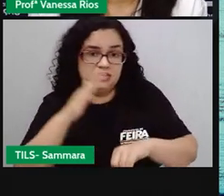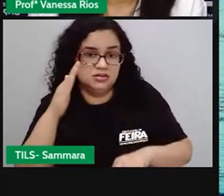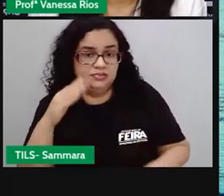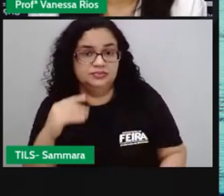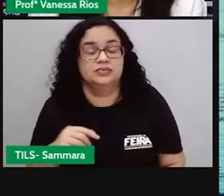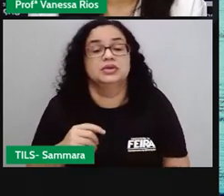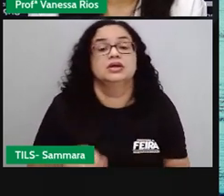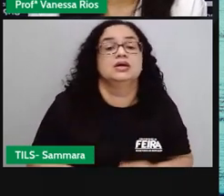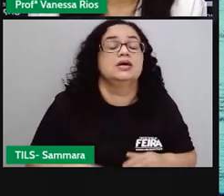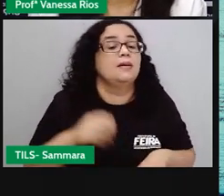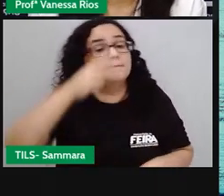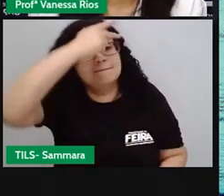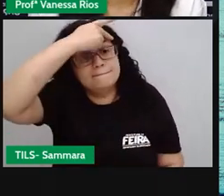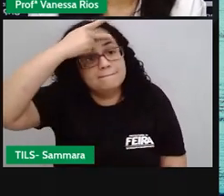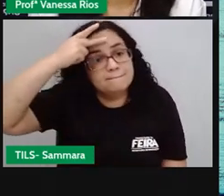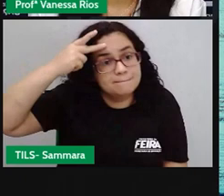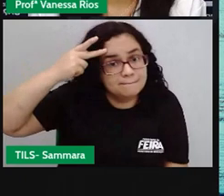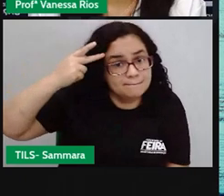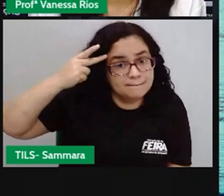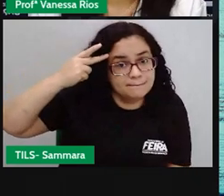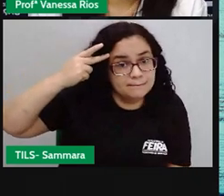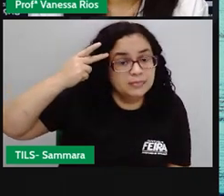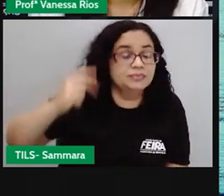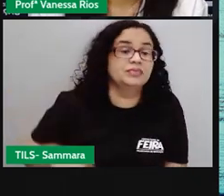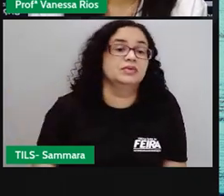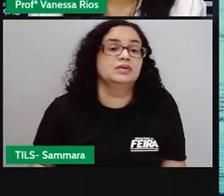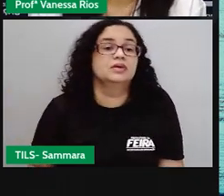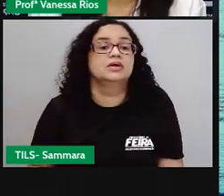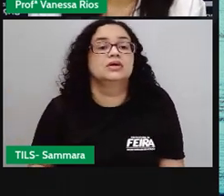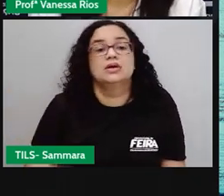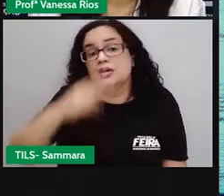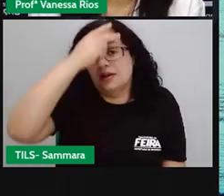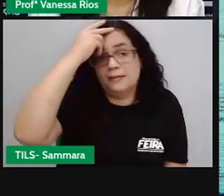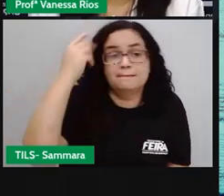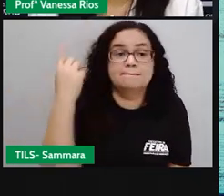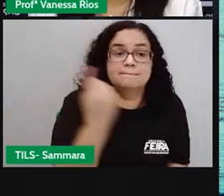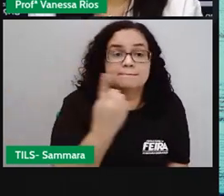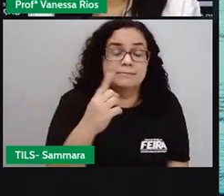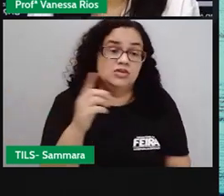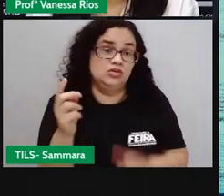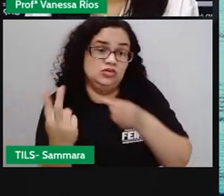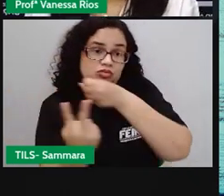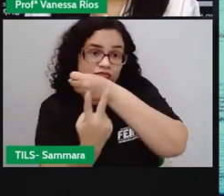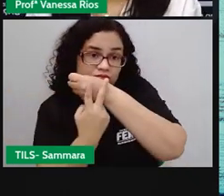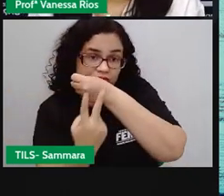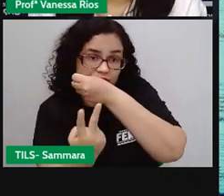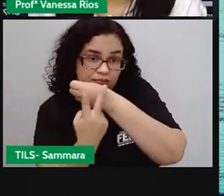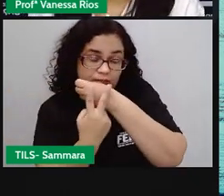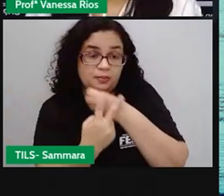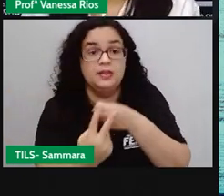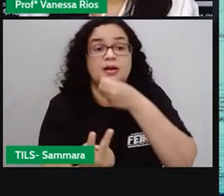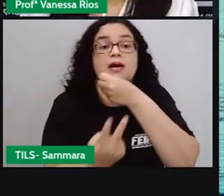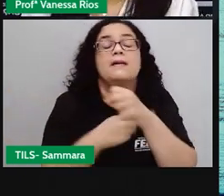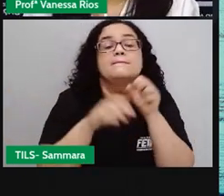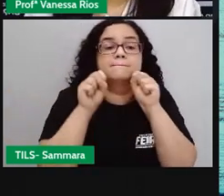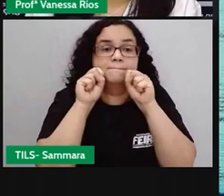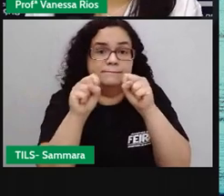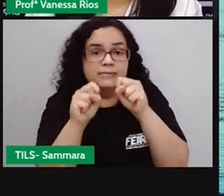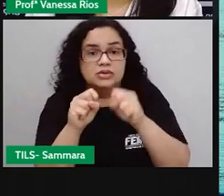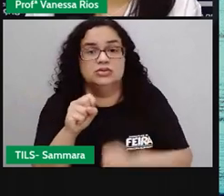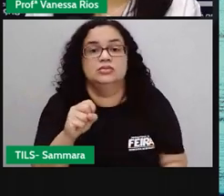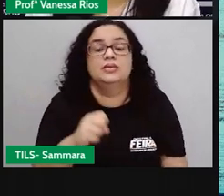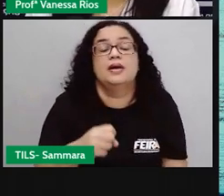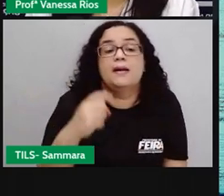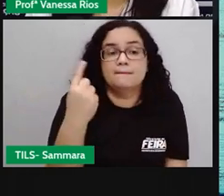Eles podem variar também de acordo com a pessoa, a gente chama aí a pessoa do verbo. Então, o verbo, ele pode estar